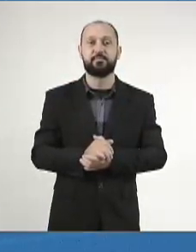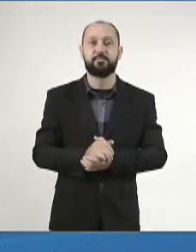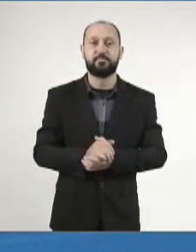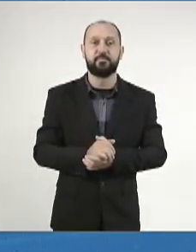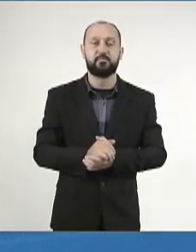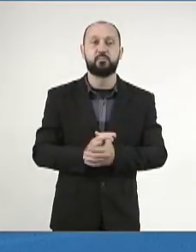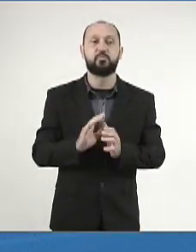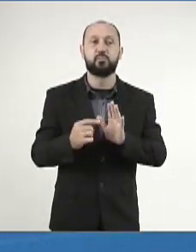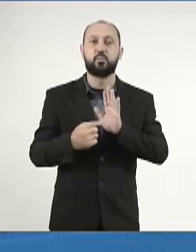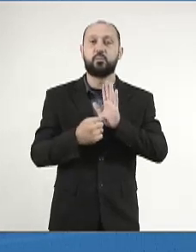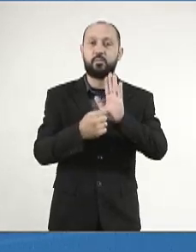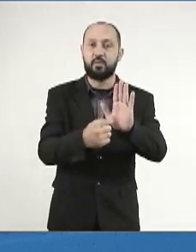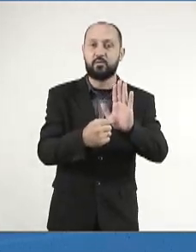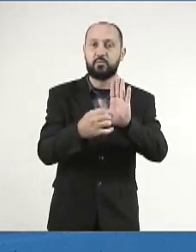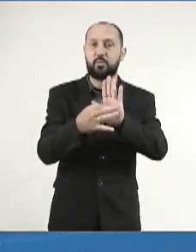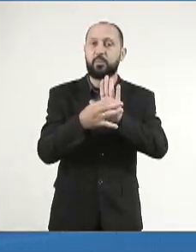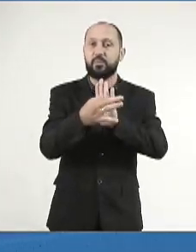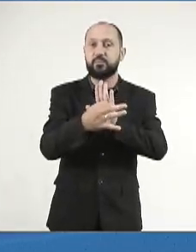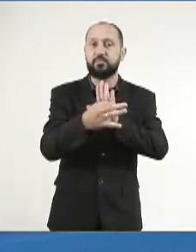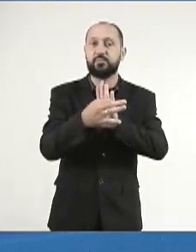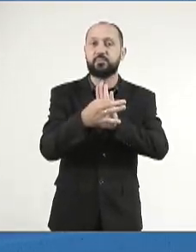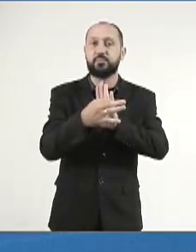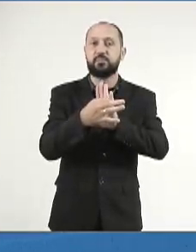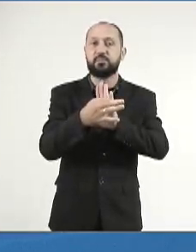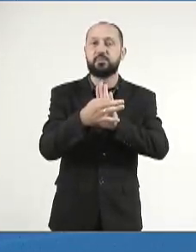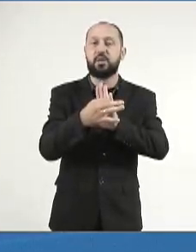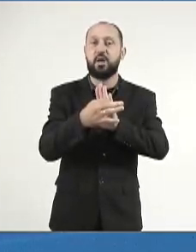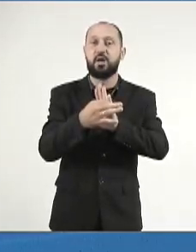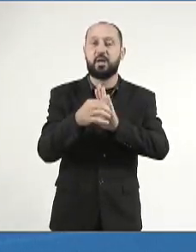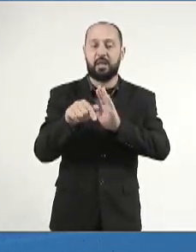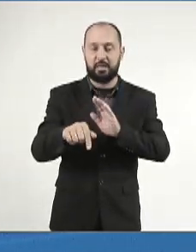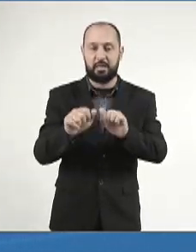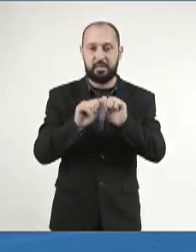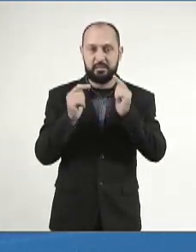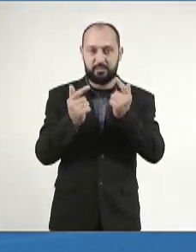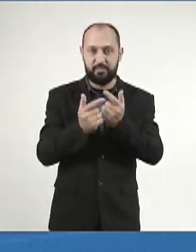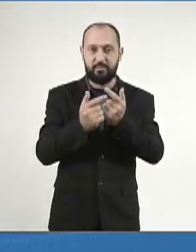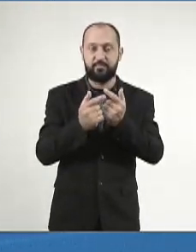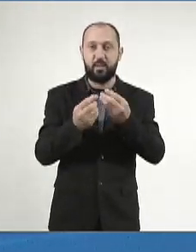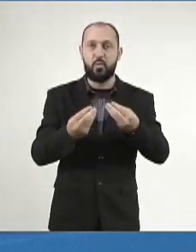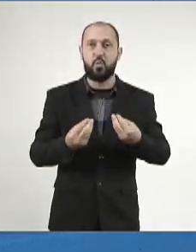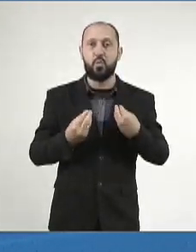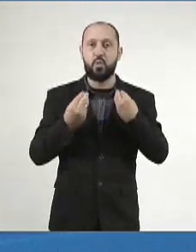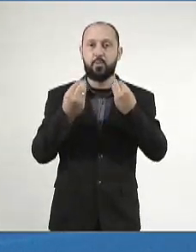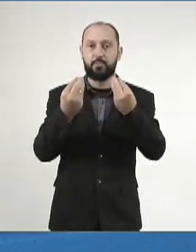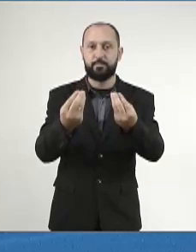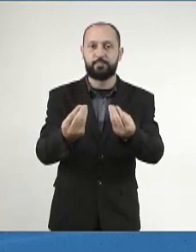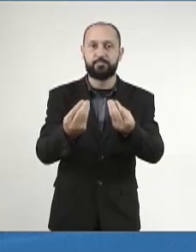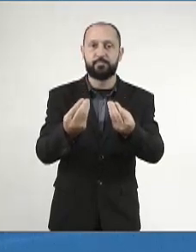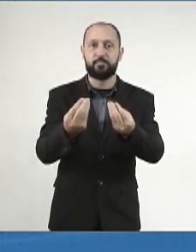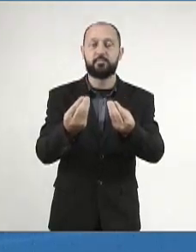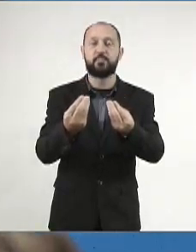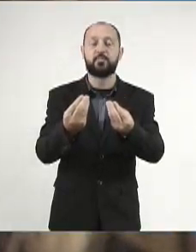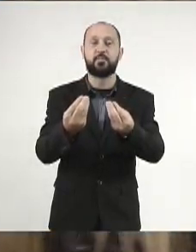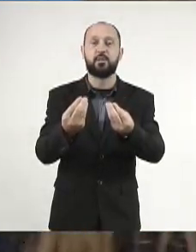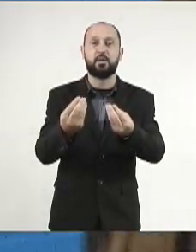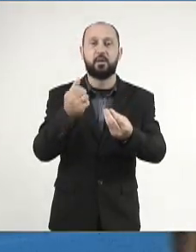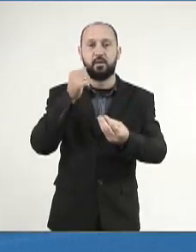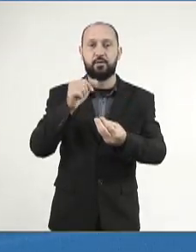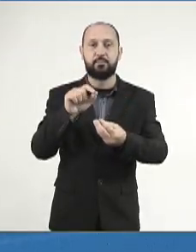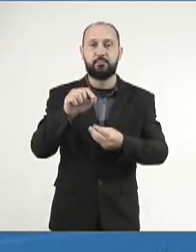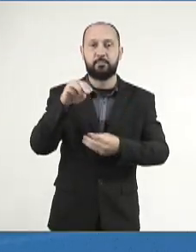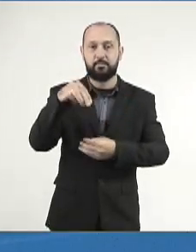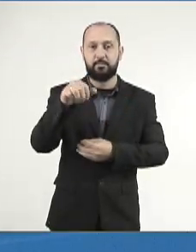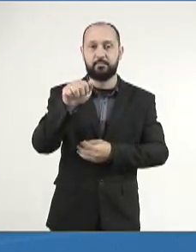apresentando uma indicação deste poder a ser encaminhada à excelentíssima senhora